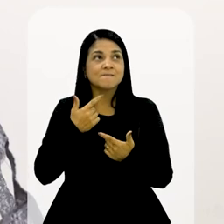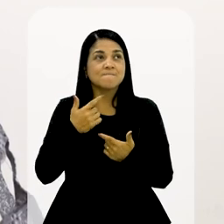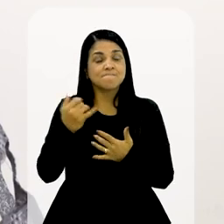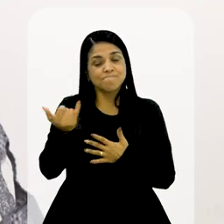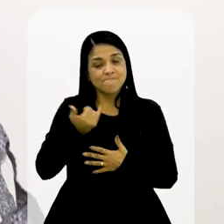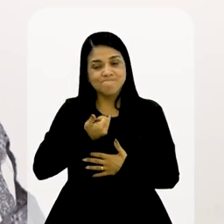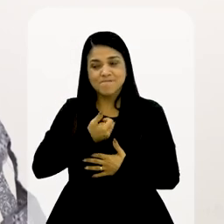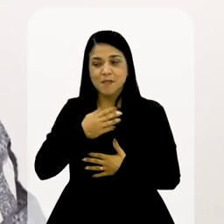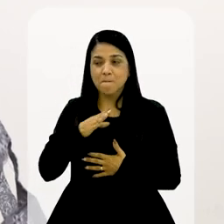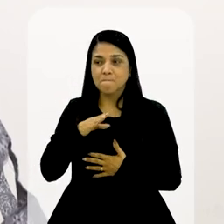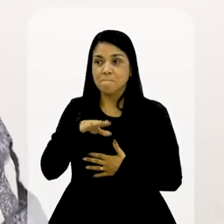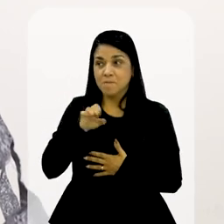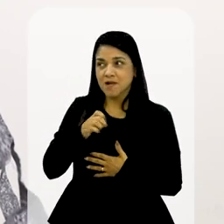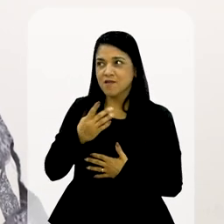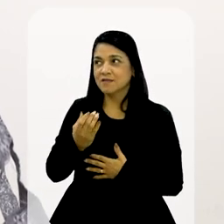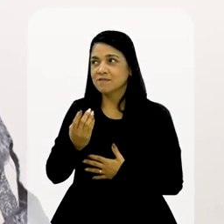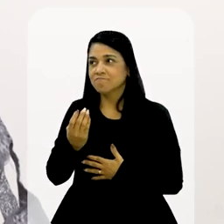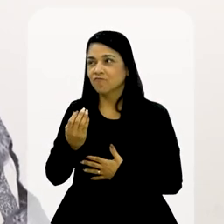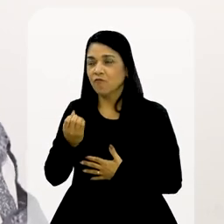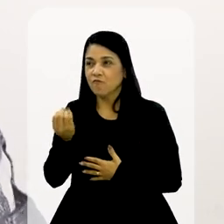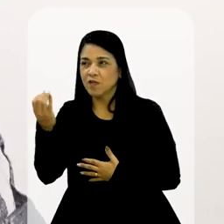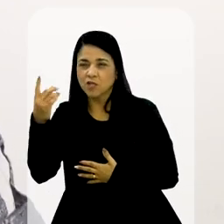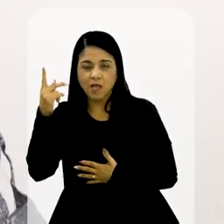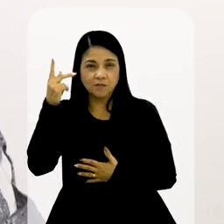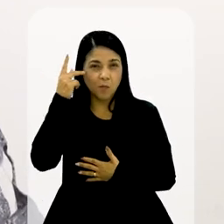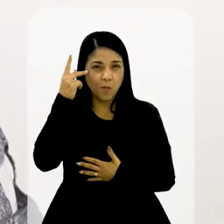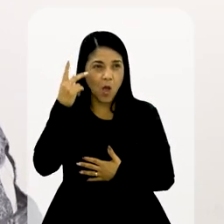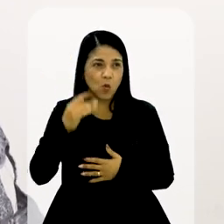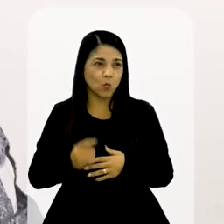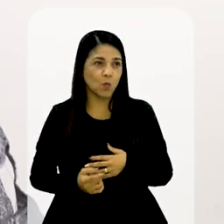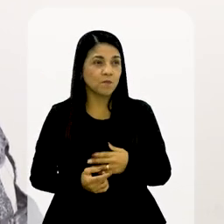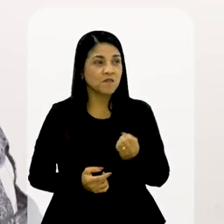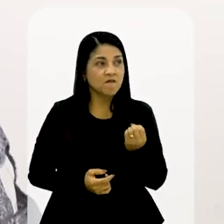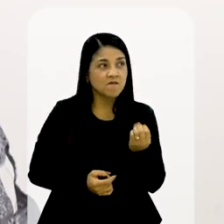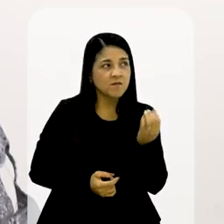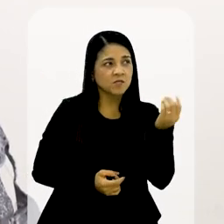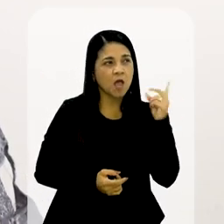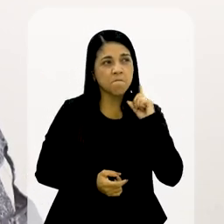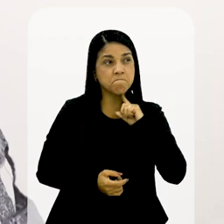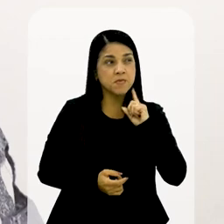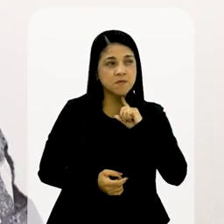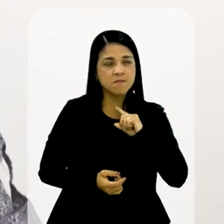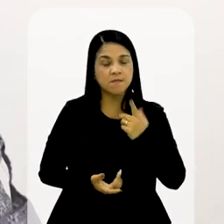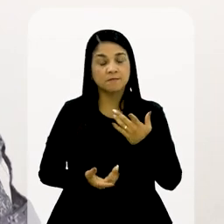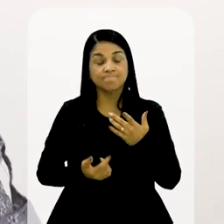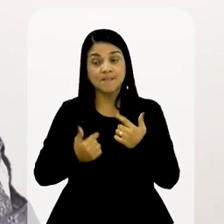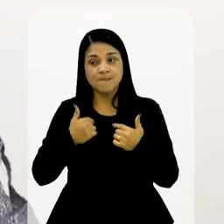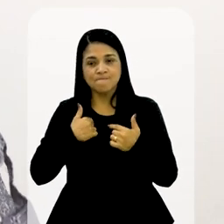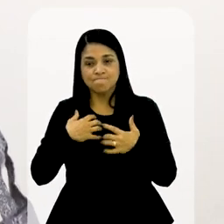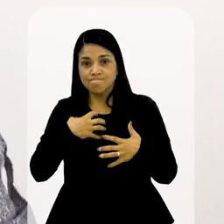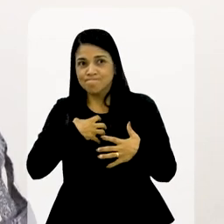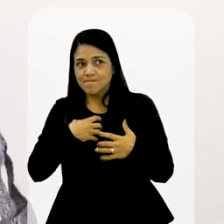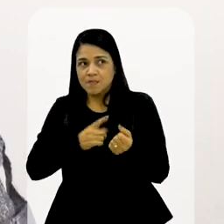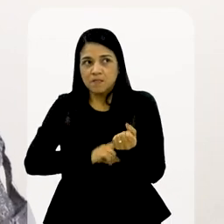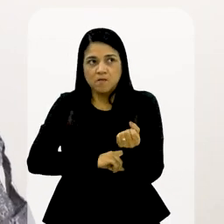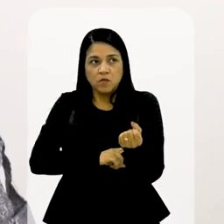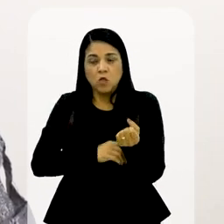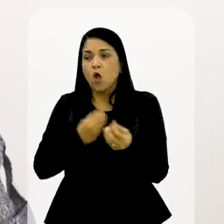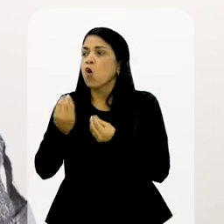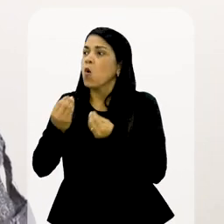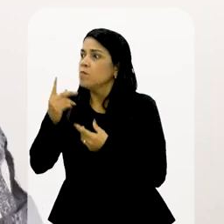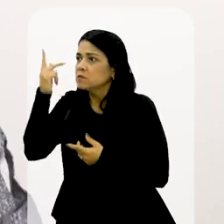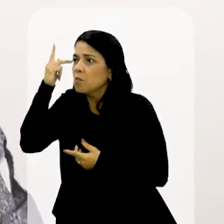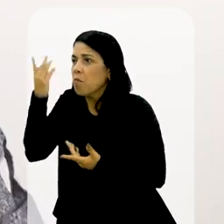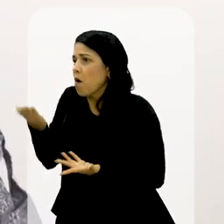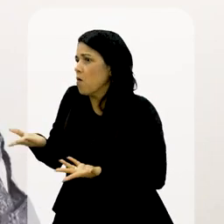desgaste. Mãe, eu vou pra São Paulo. Mãe, eu vou pra Minas. E aí, aquilo me deixava num estado